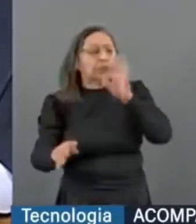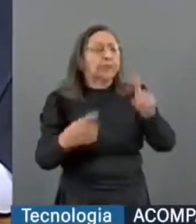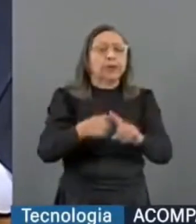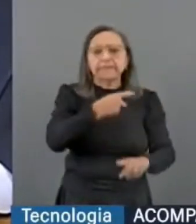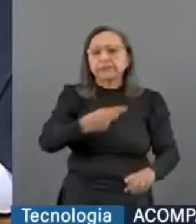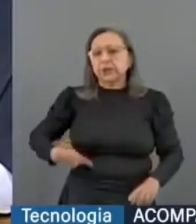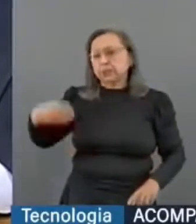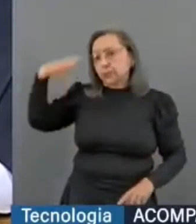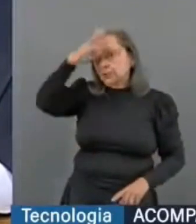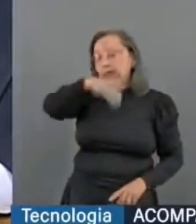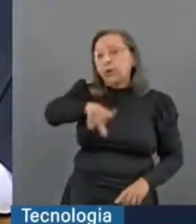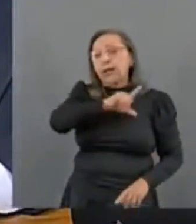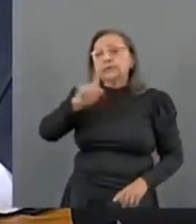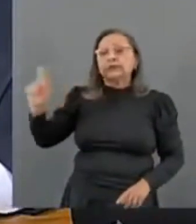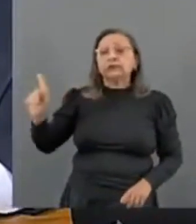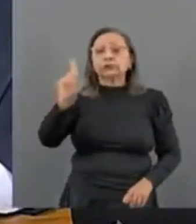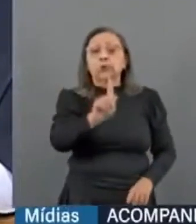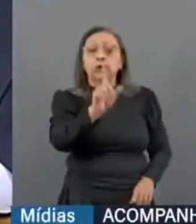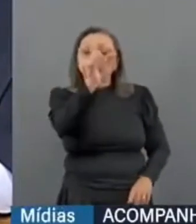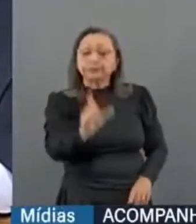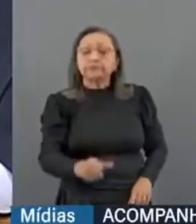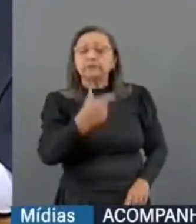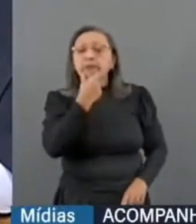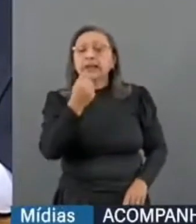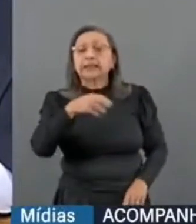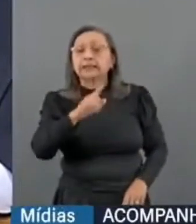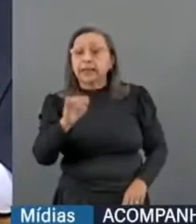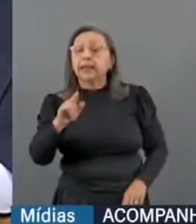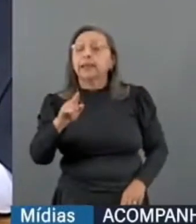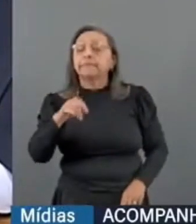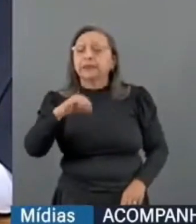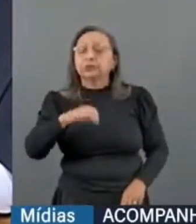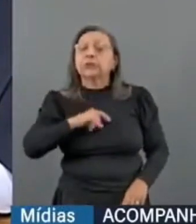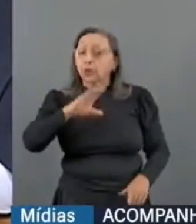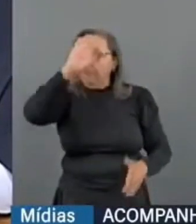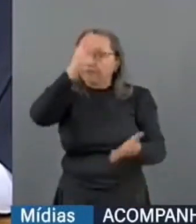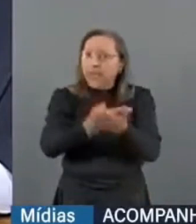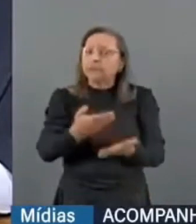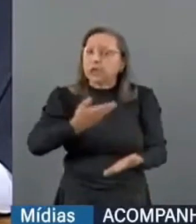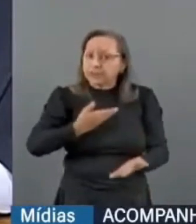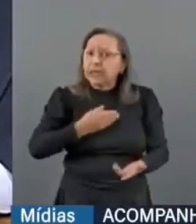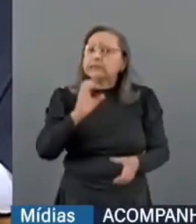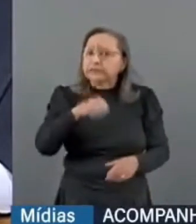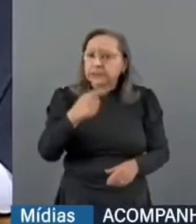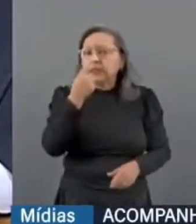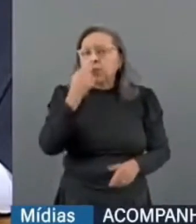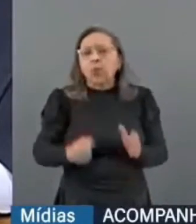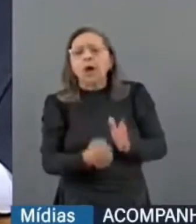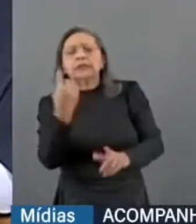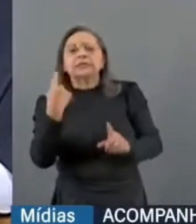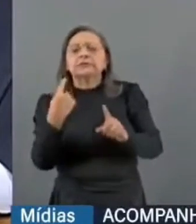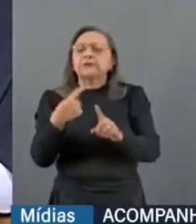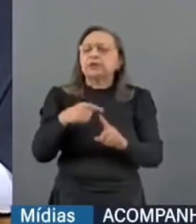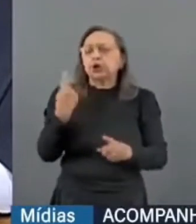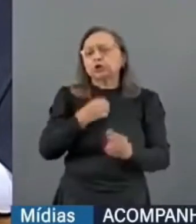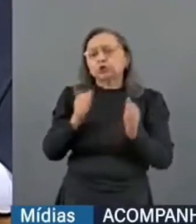indicou André Mendonça, que ele confiava e que tinha uma amizade próxima. Quantas vezes comemos peixe, fizemos